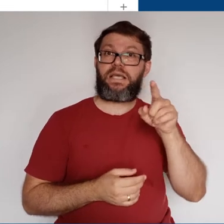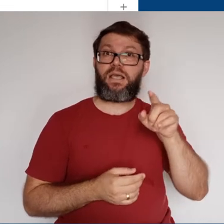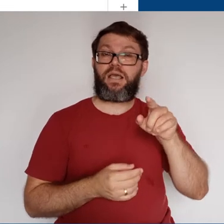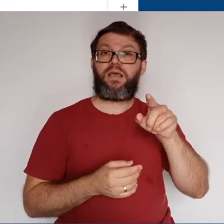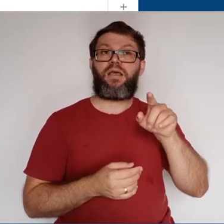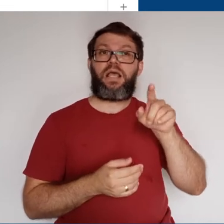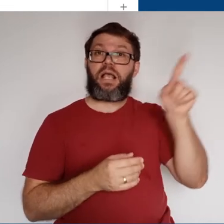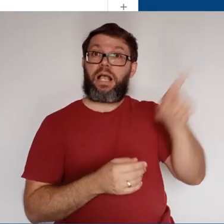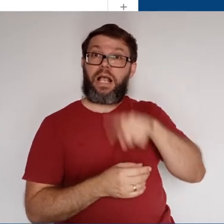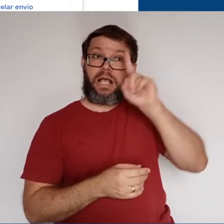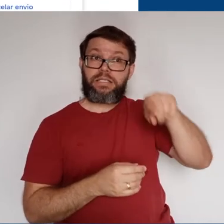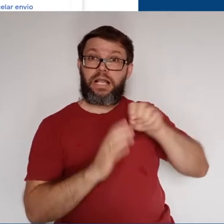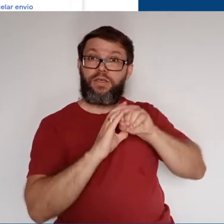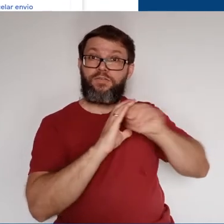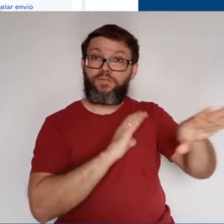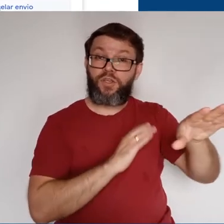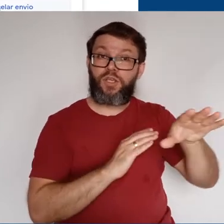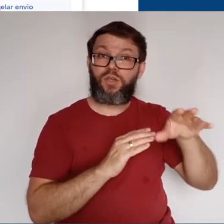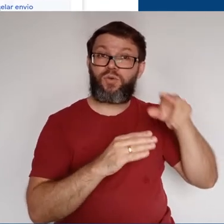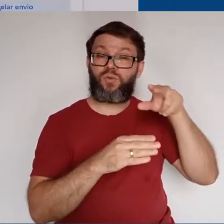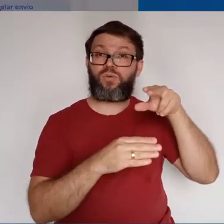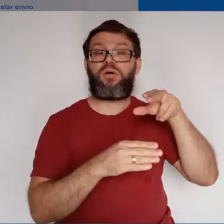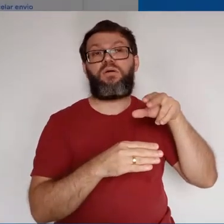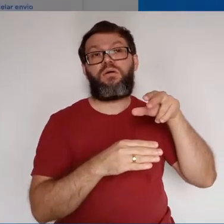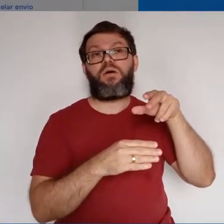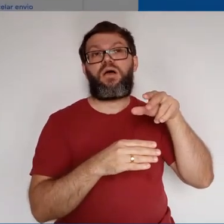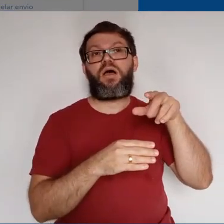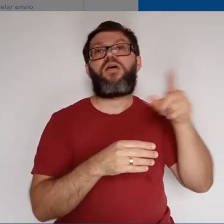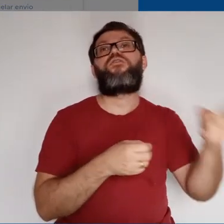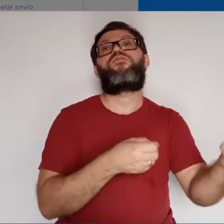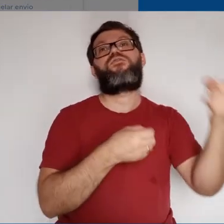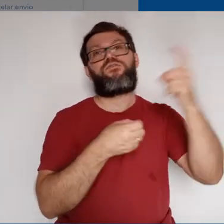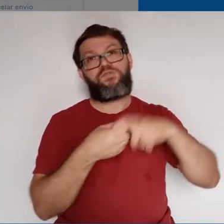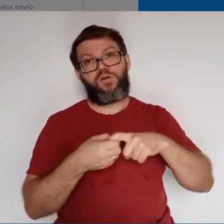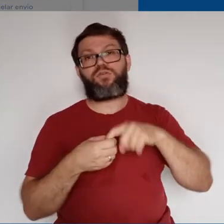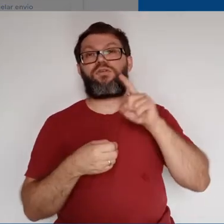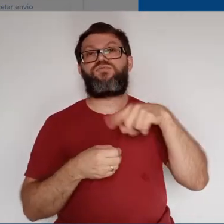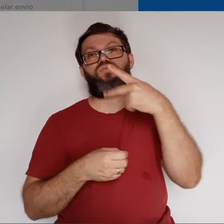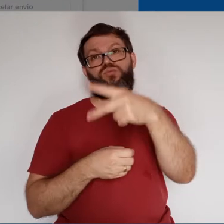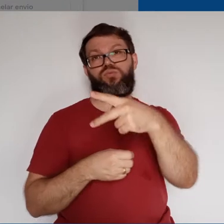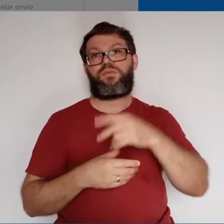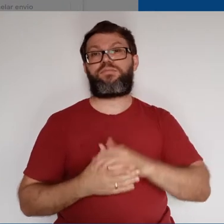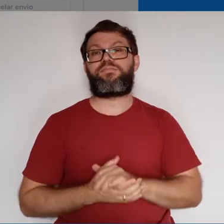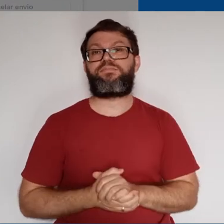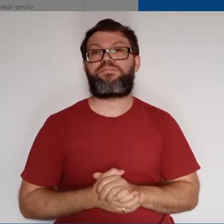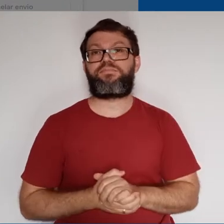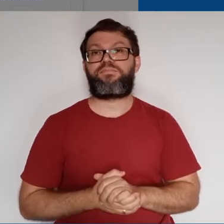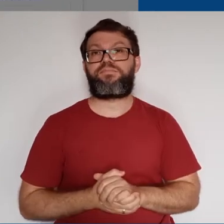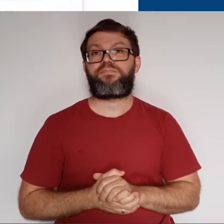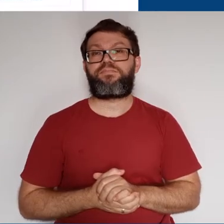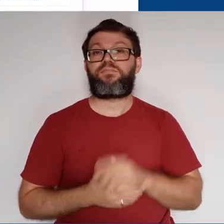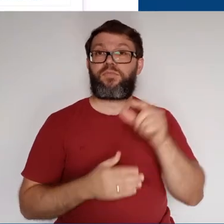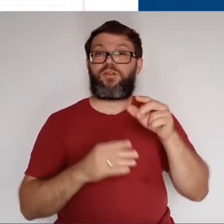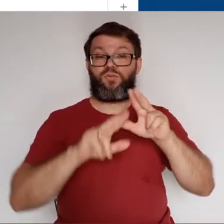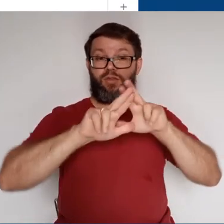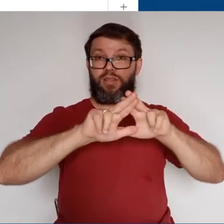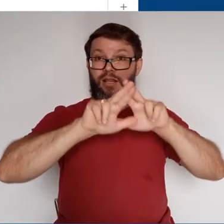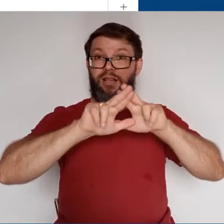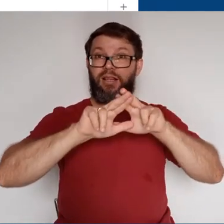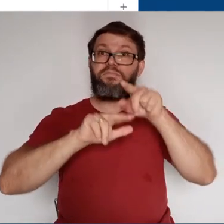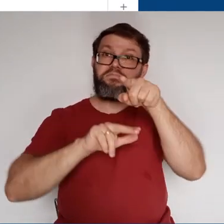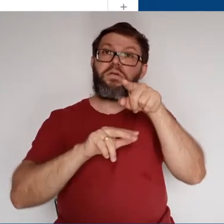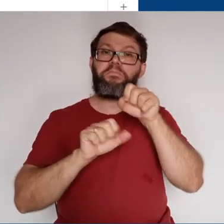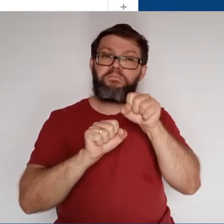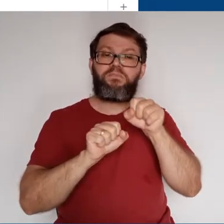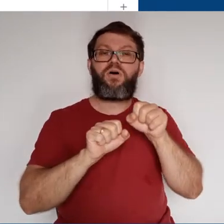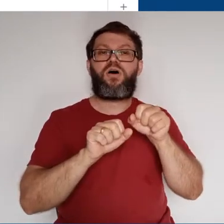Se você cancelar o envio do arquivo na atividade, a propriedade dela volta a ser sua. No